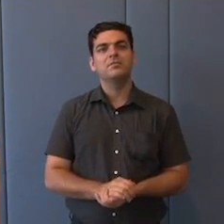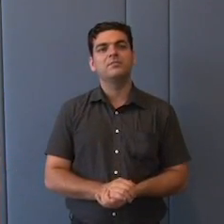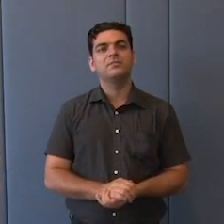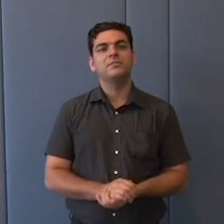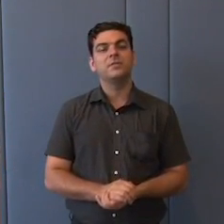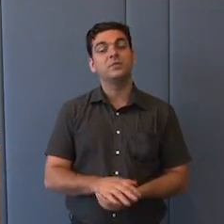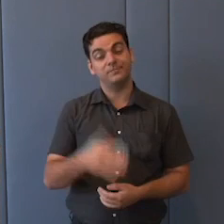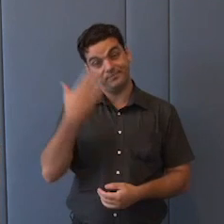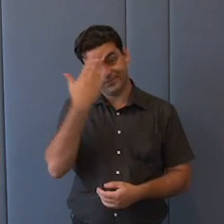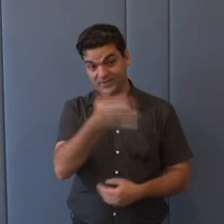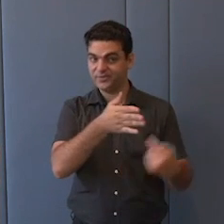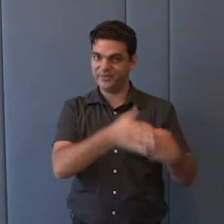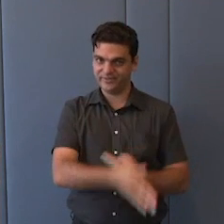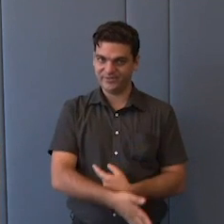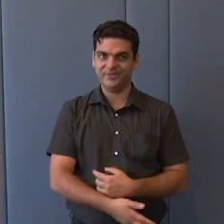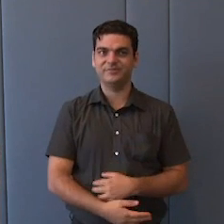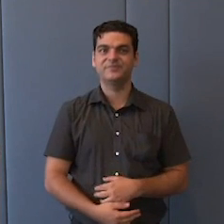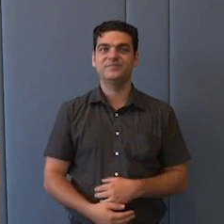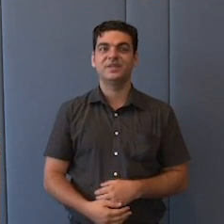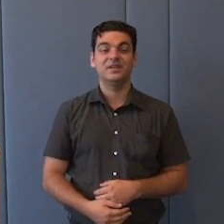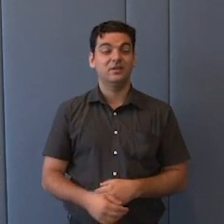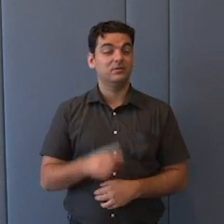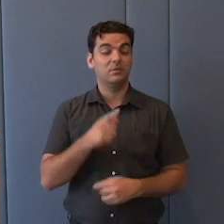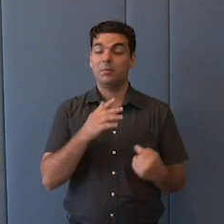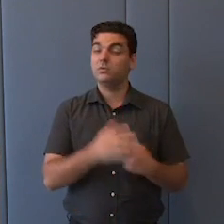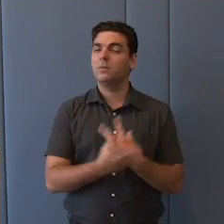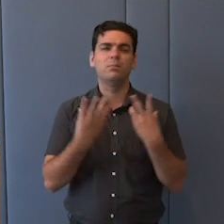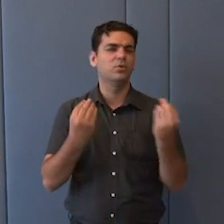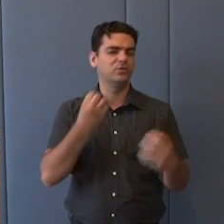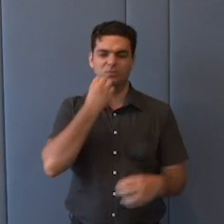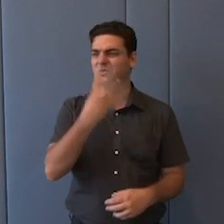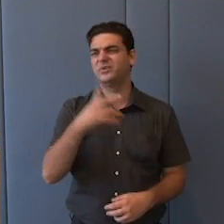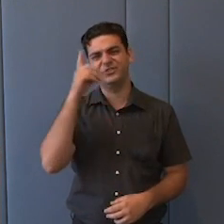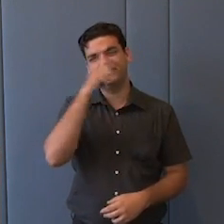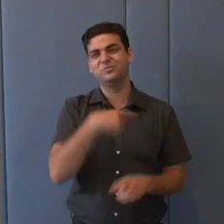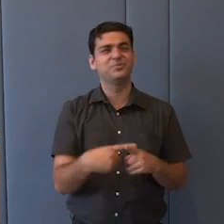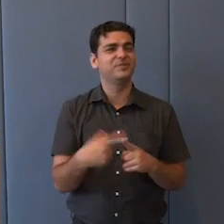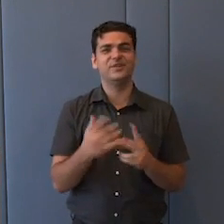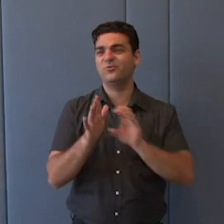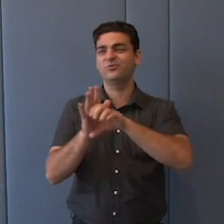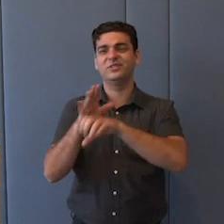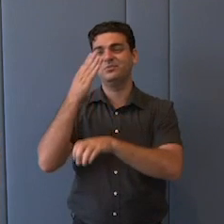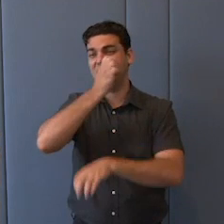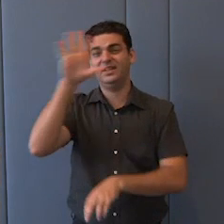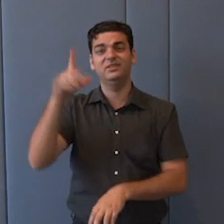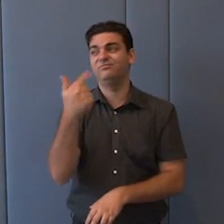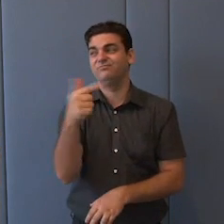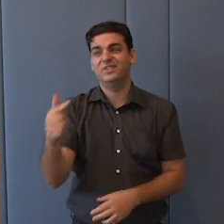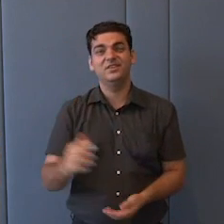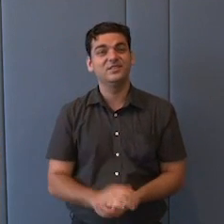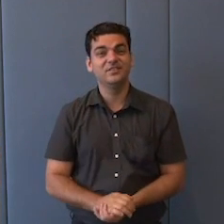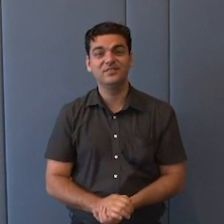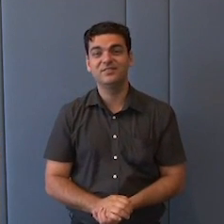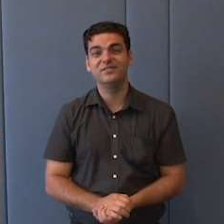Obrigado, Francisco. Isso é uma imensa discussão. Porque, como você falou, é fácil apontar a independência nesse sentido